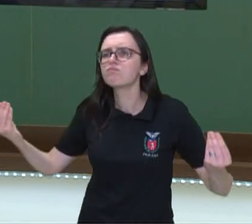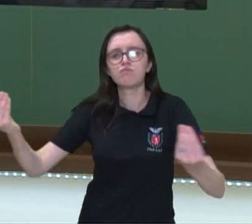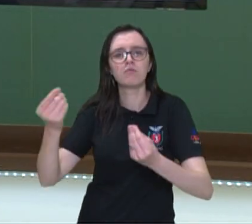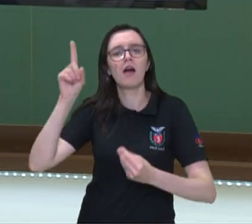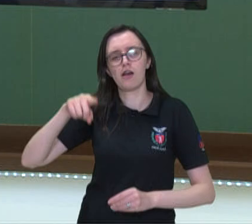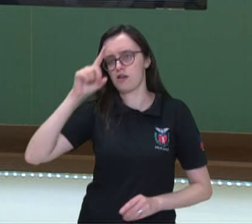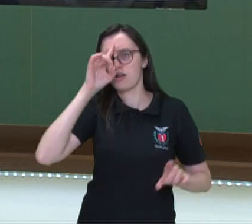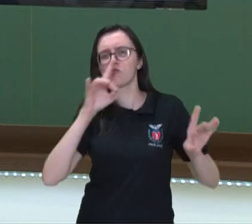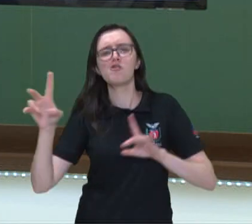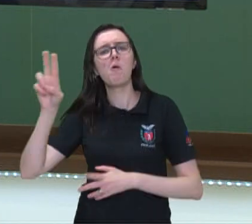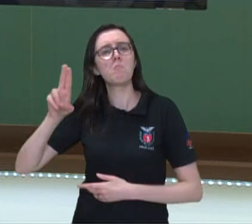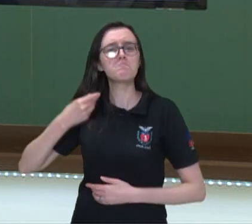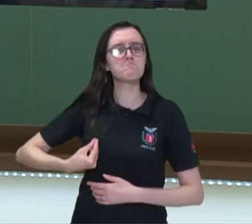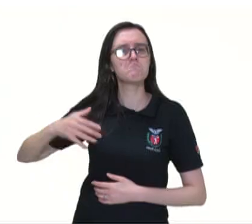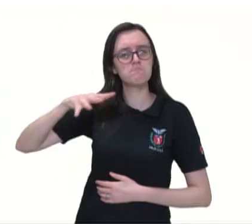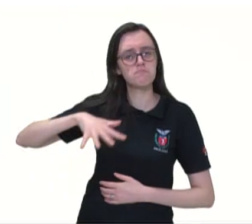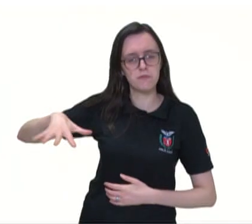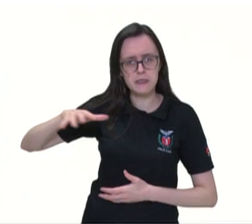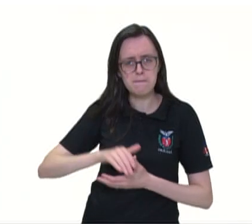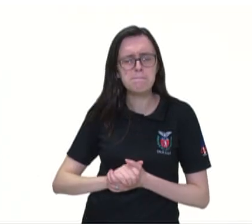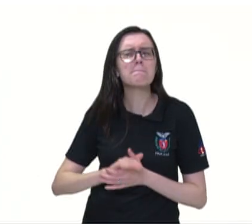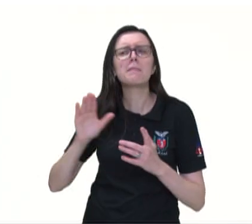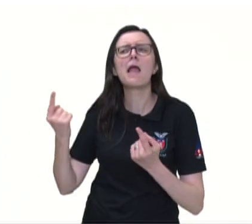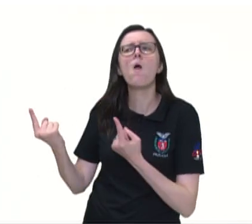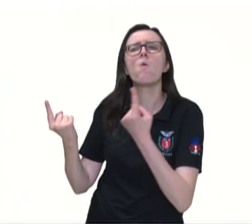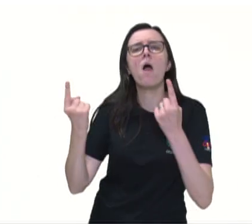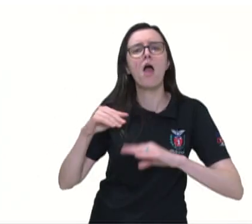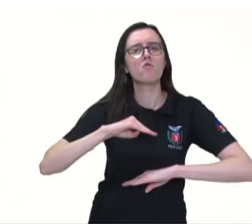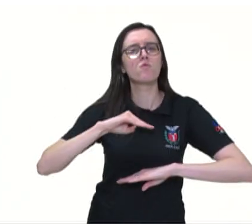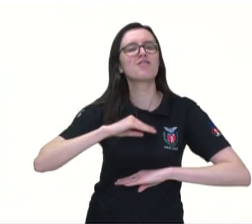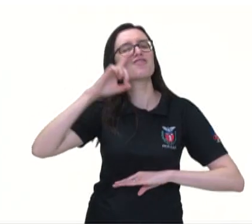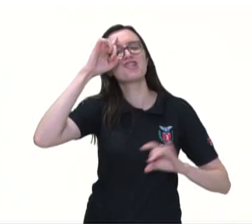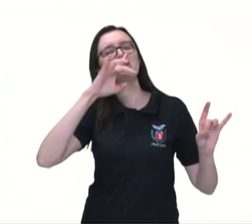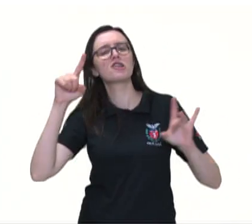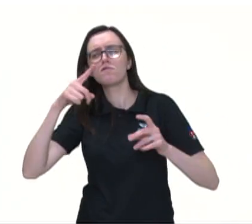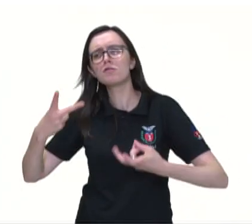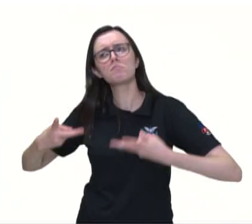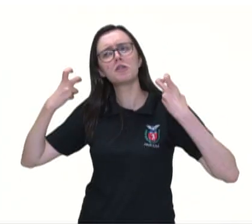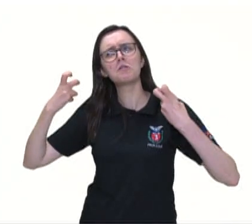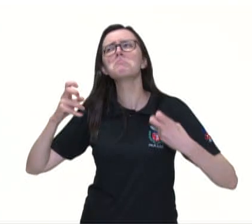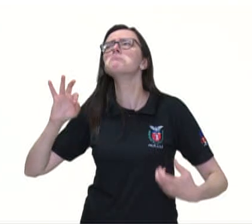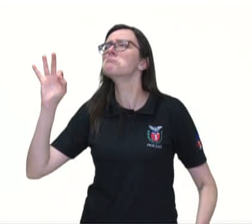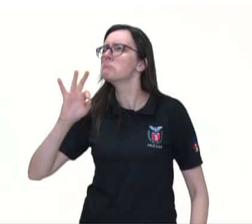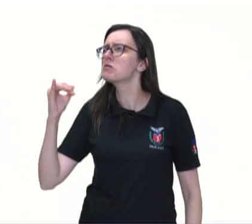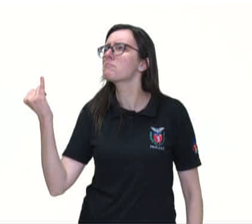situações do cotidiano. Em quais situações do dia a dia você já se deu conta da sua importância?